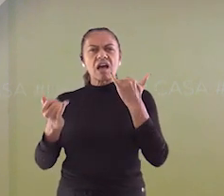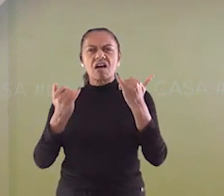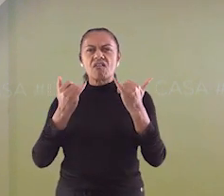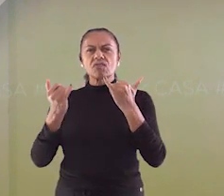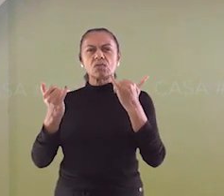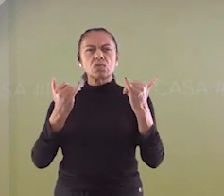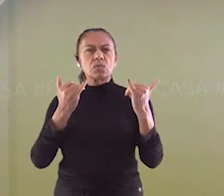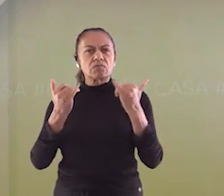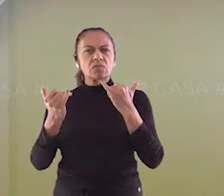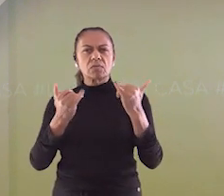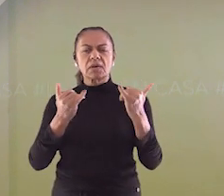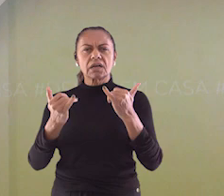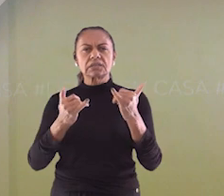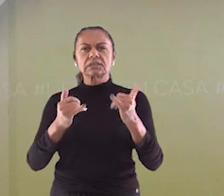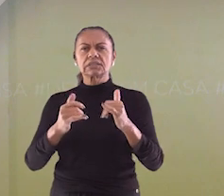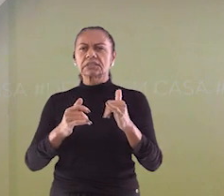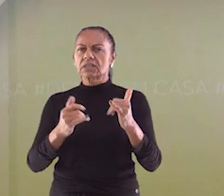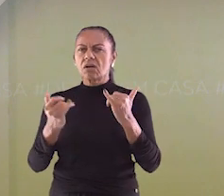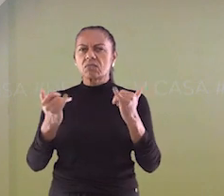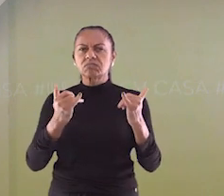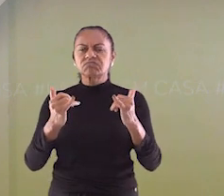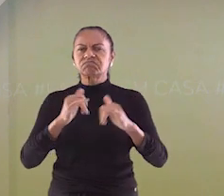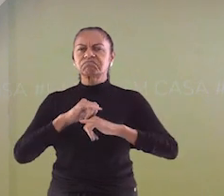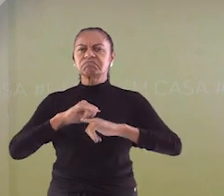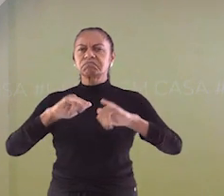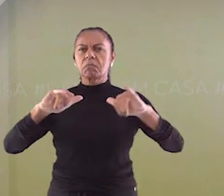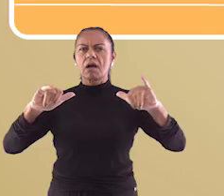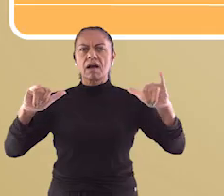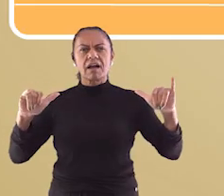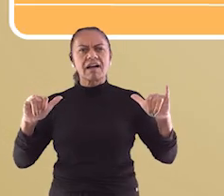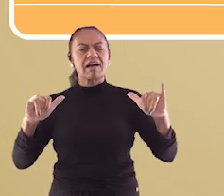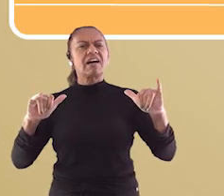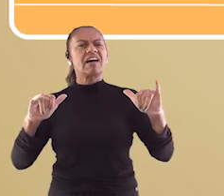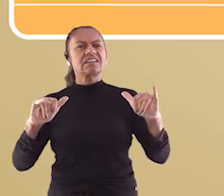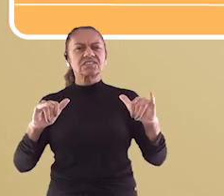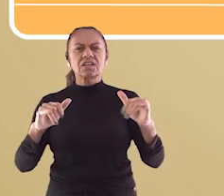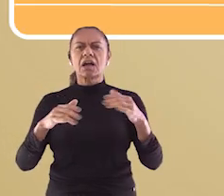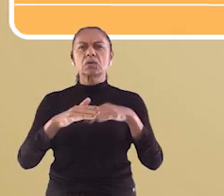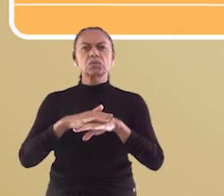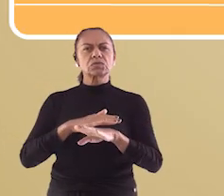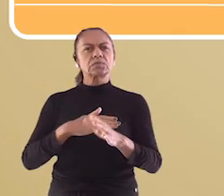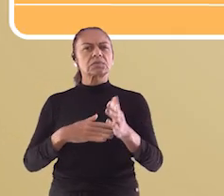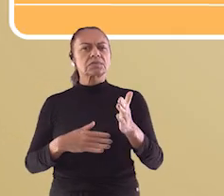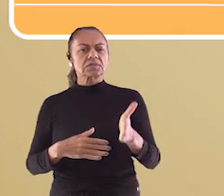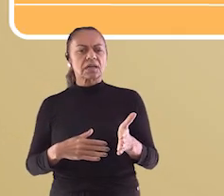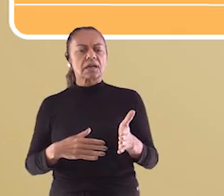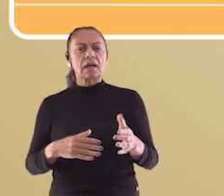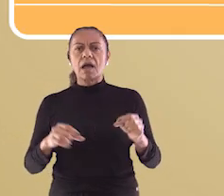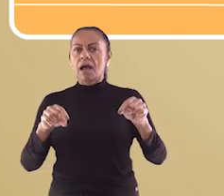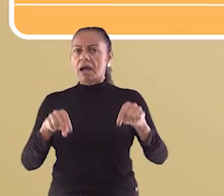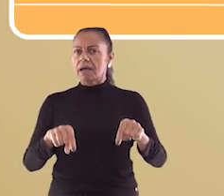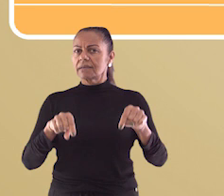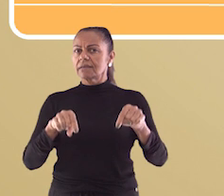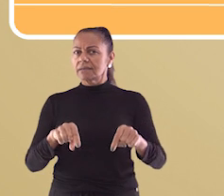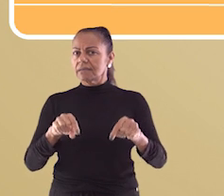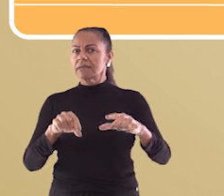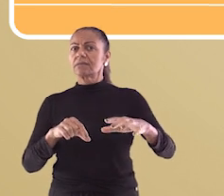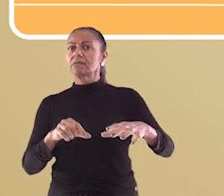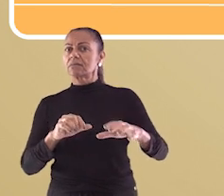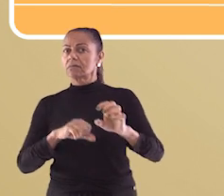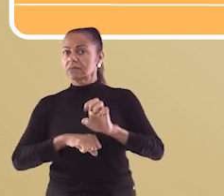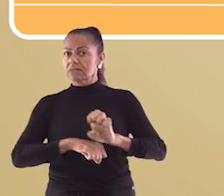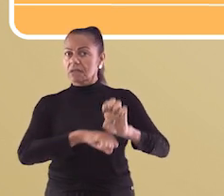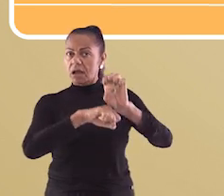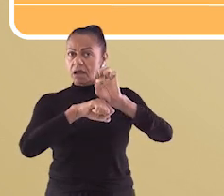relatando o fato nos quatro cantos do Brasil. Aqui mesmo, nos diversos municípios do Espírito Santo,